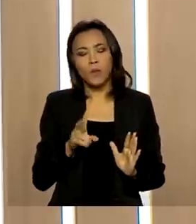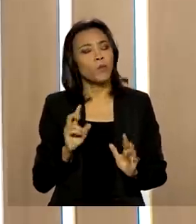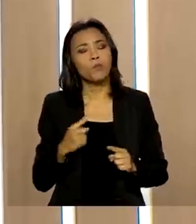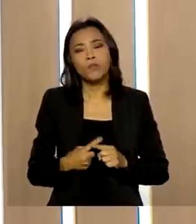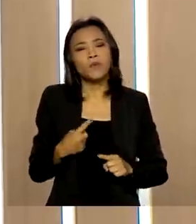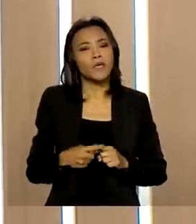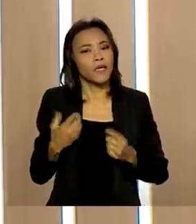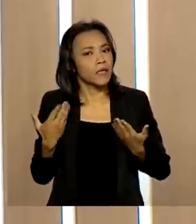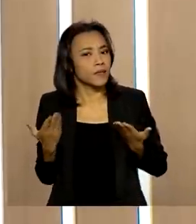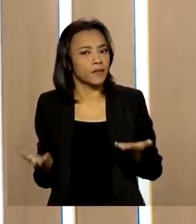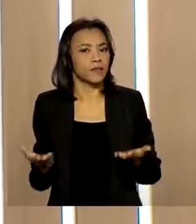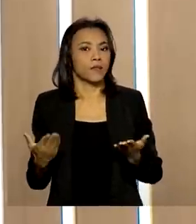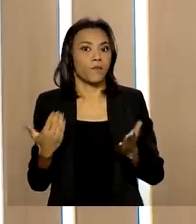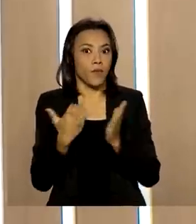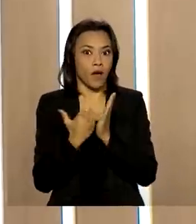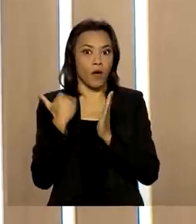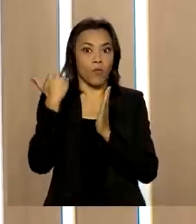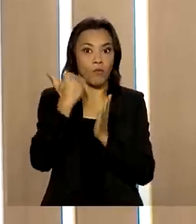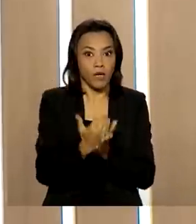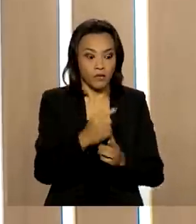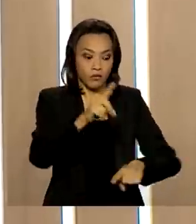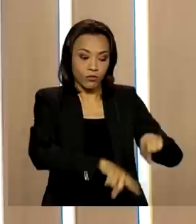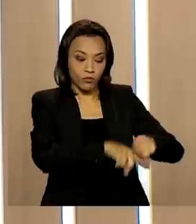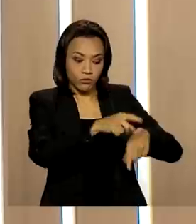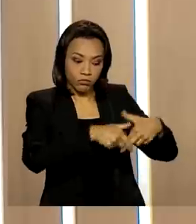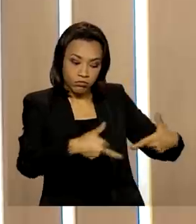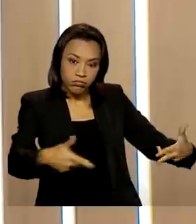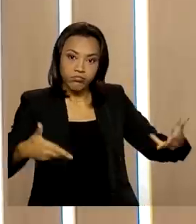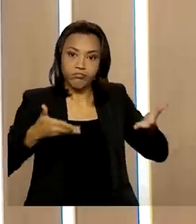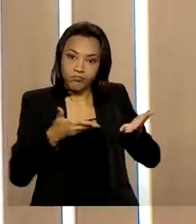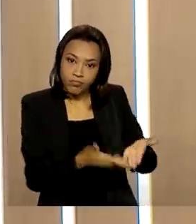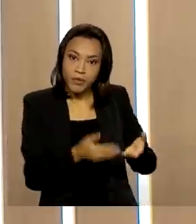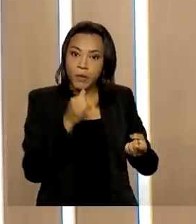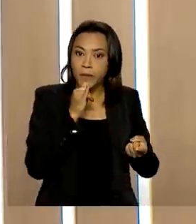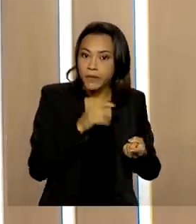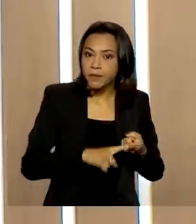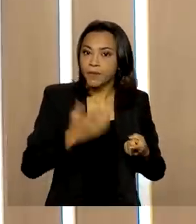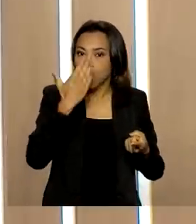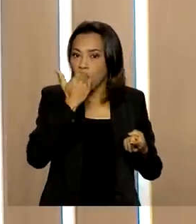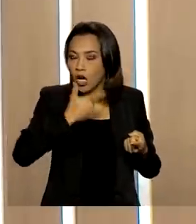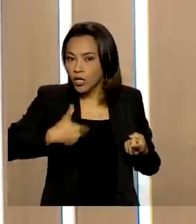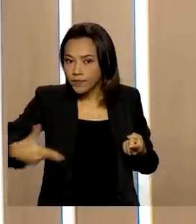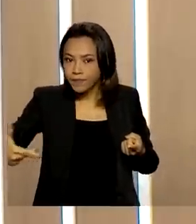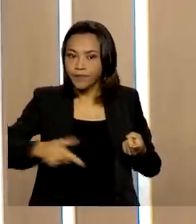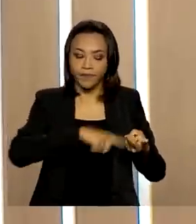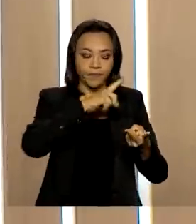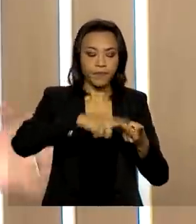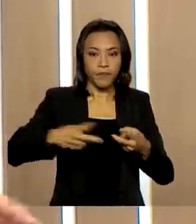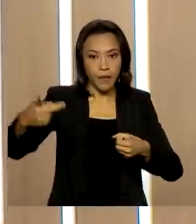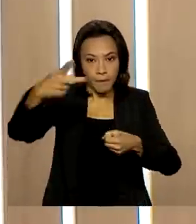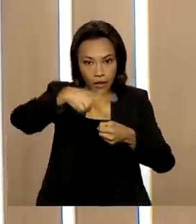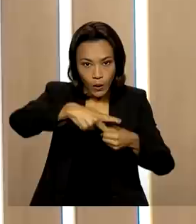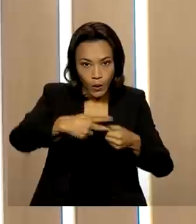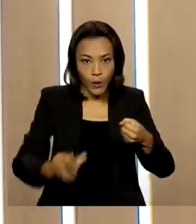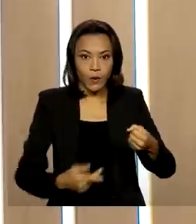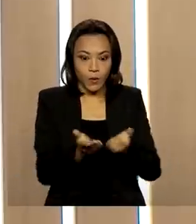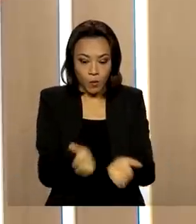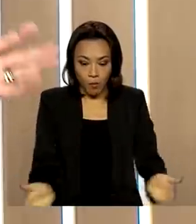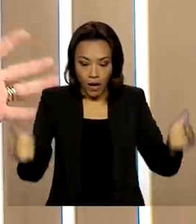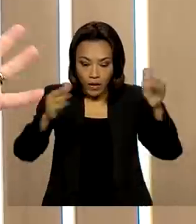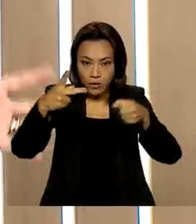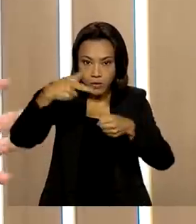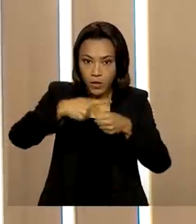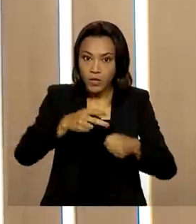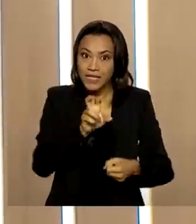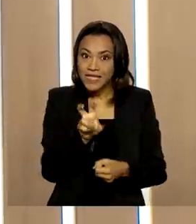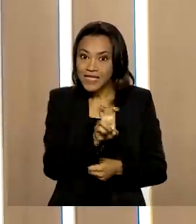disso? Aumento do preço das commodities em geral, tais como alimentos, mesmo petróleo, cujo barril de petróleo passou